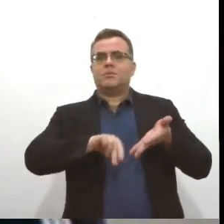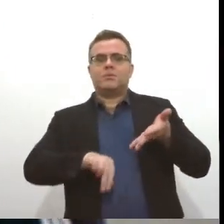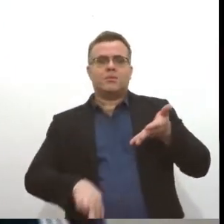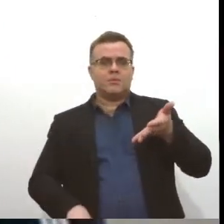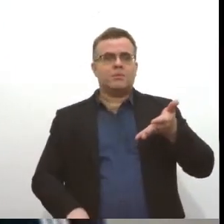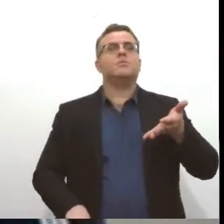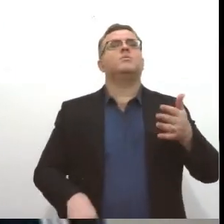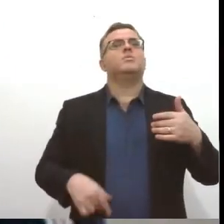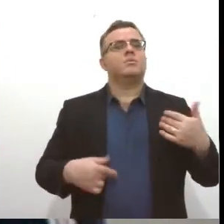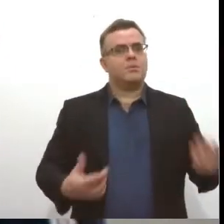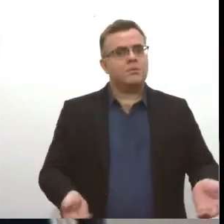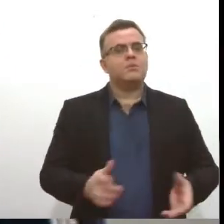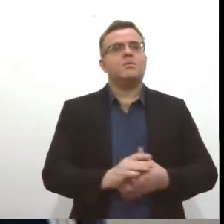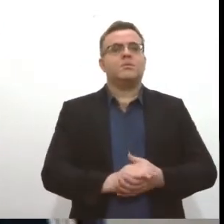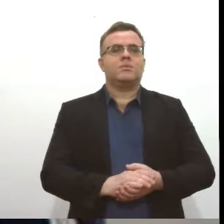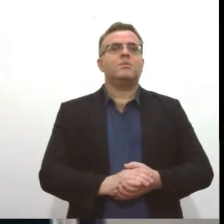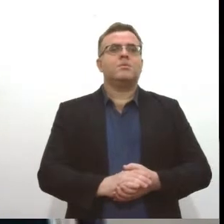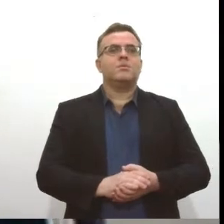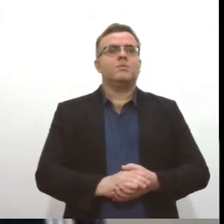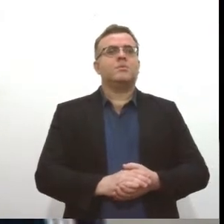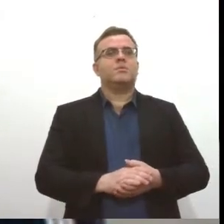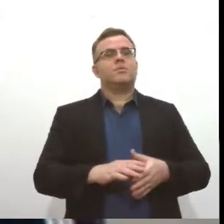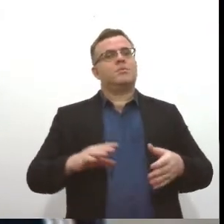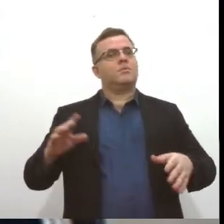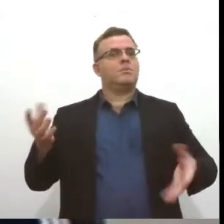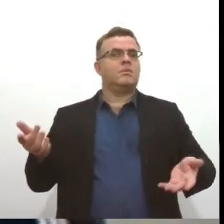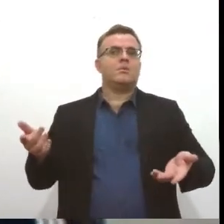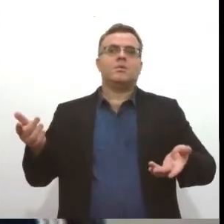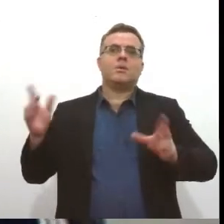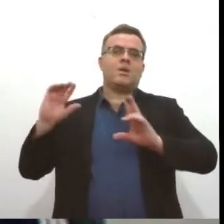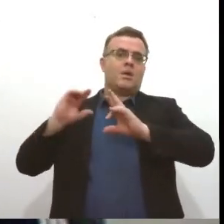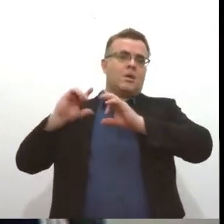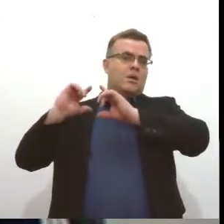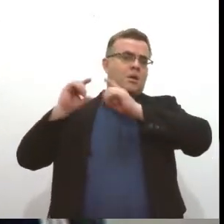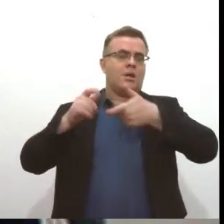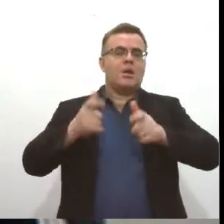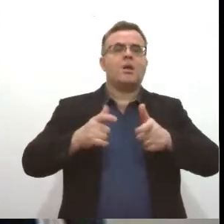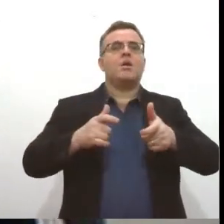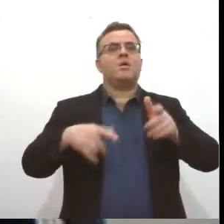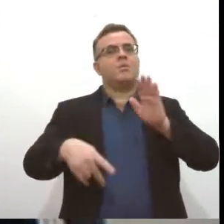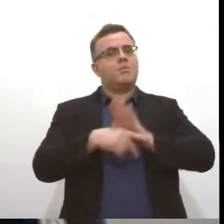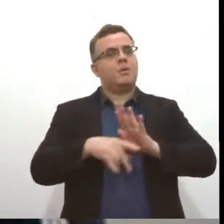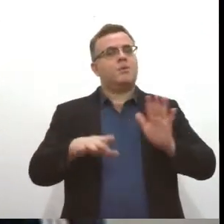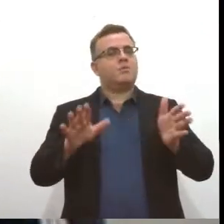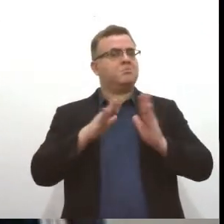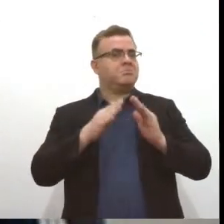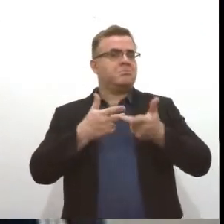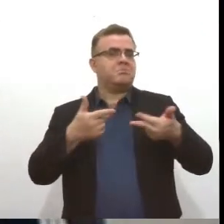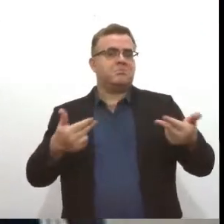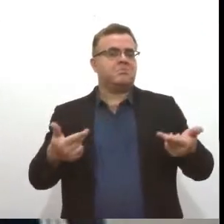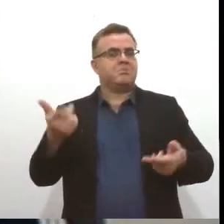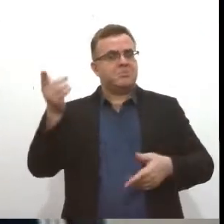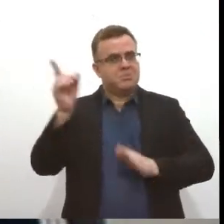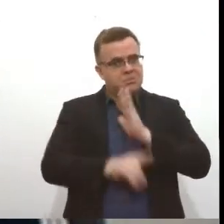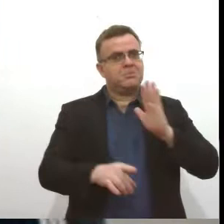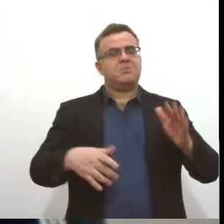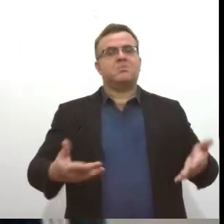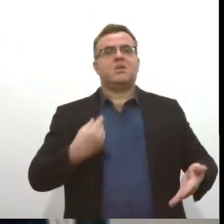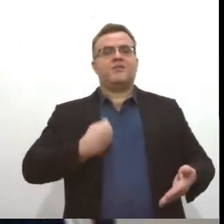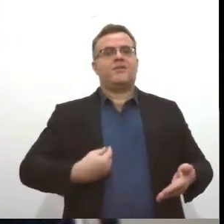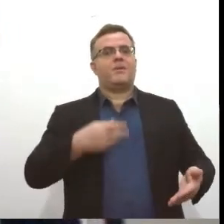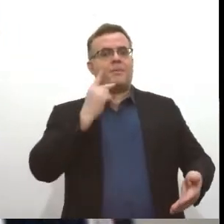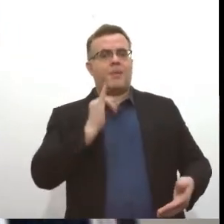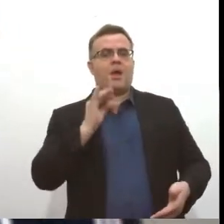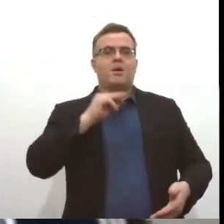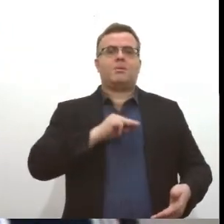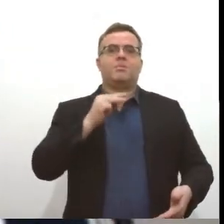assistência material, a herança, o direito a conviver com sua família. A criança tem direito de conviver com os pais, os pais são os